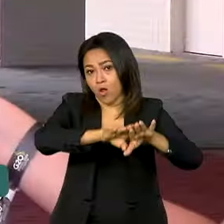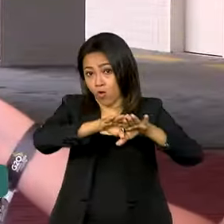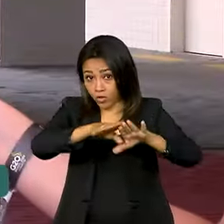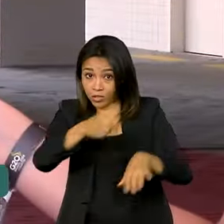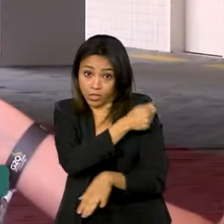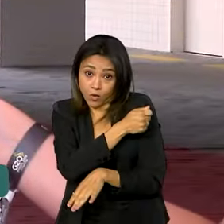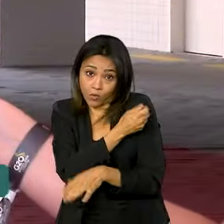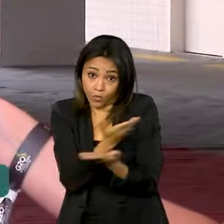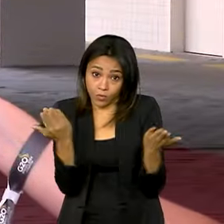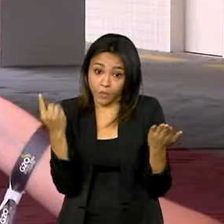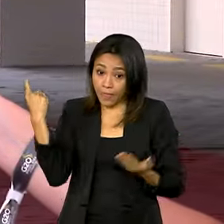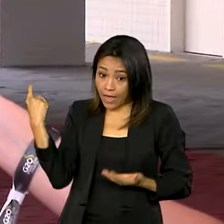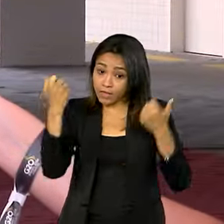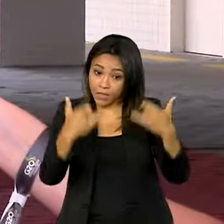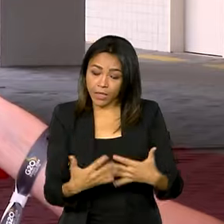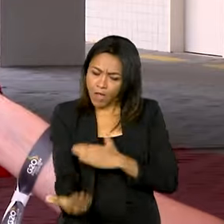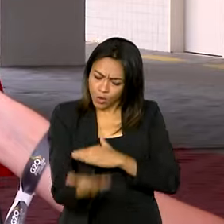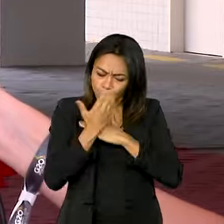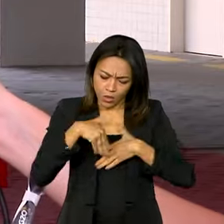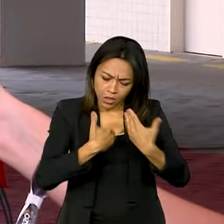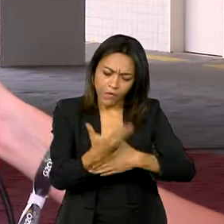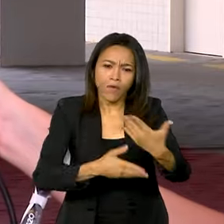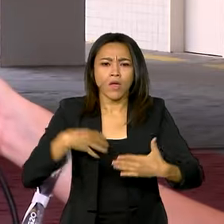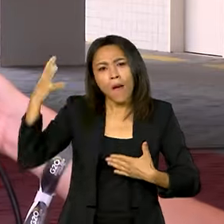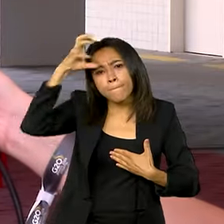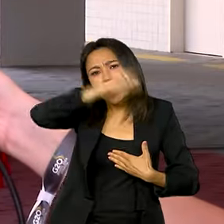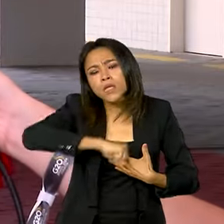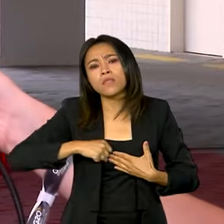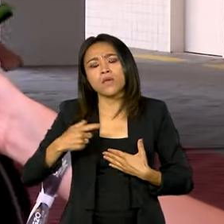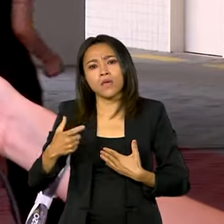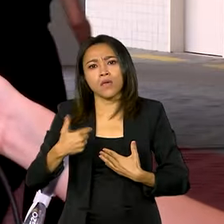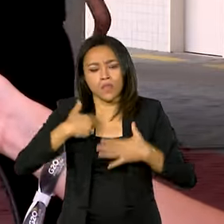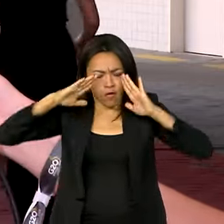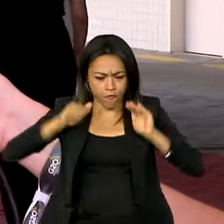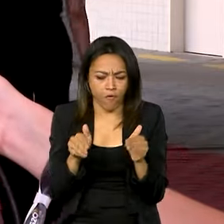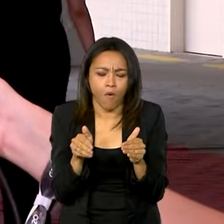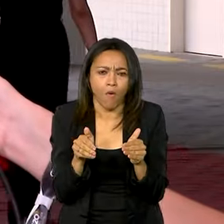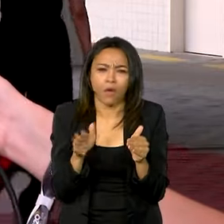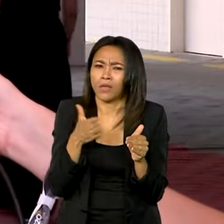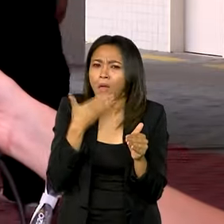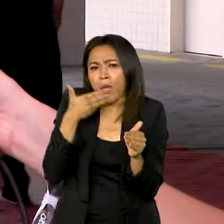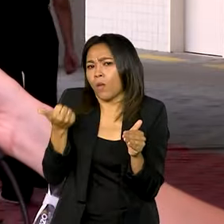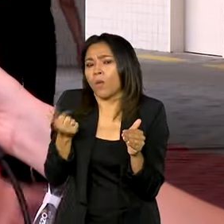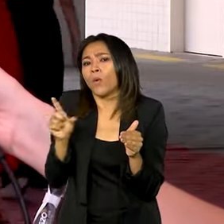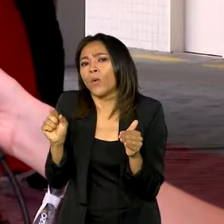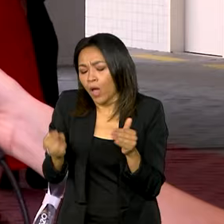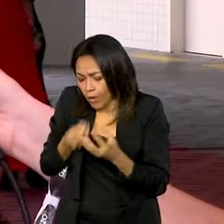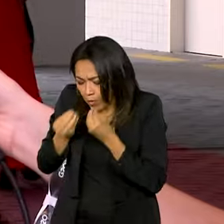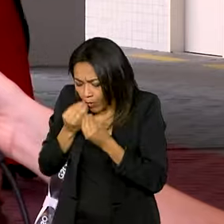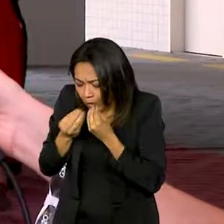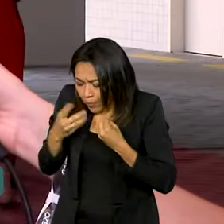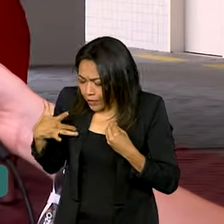acho que isso faz desenvolver mais no colégio, aprender mais, ter mais concentração, porque nada melhor do que uma refeição